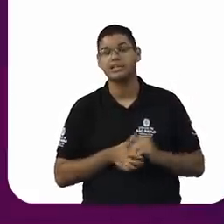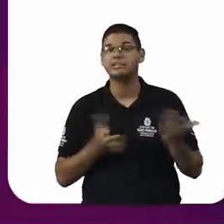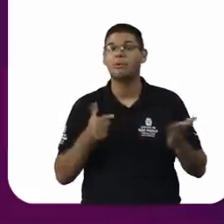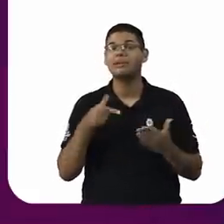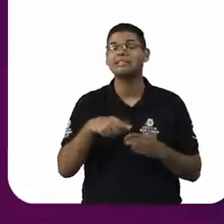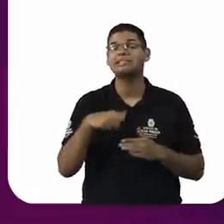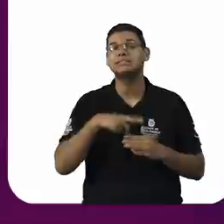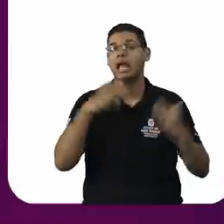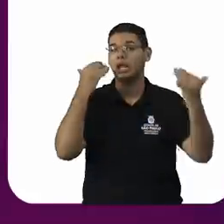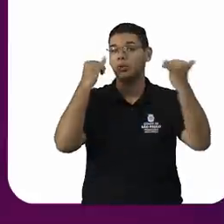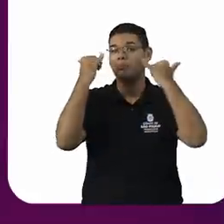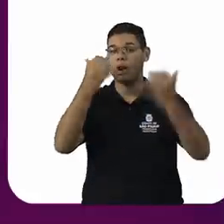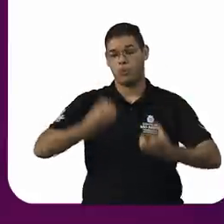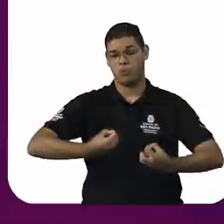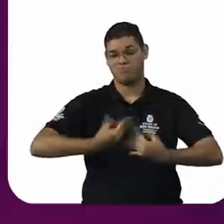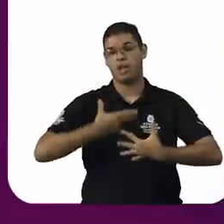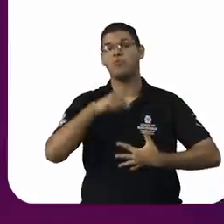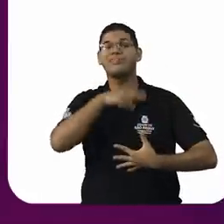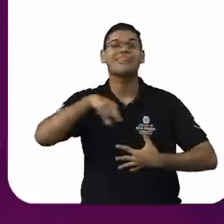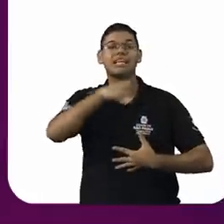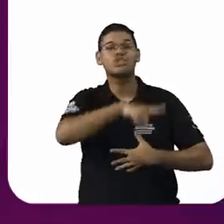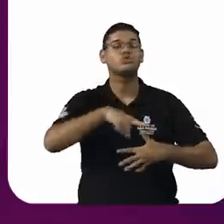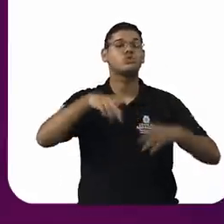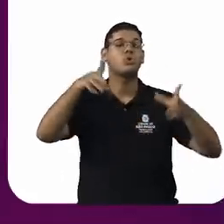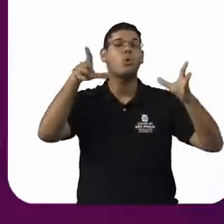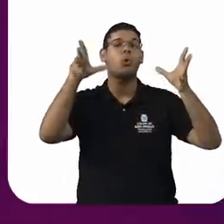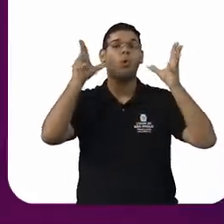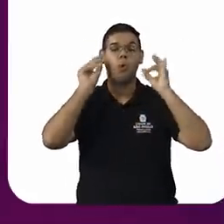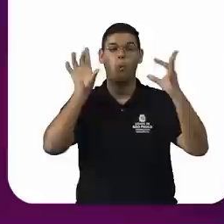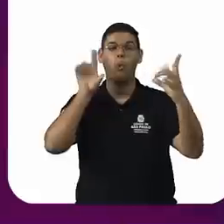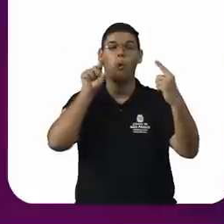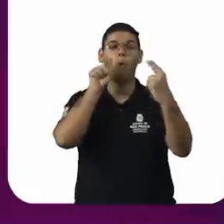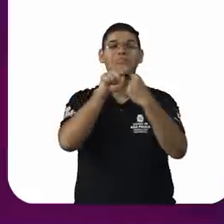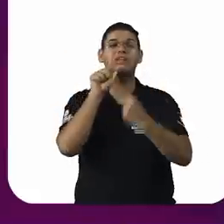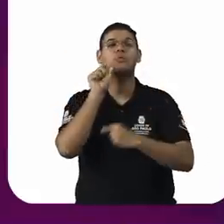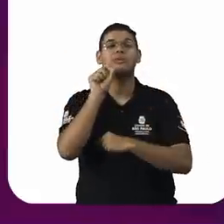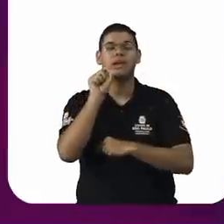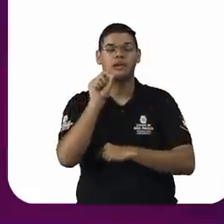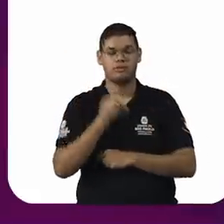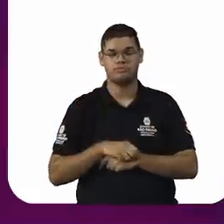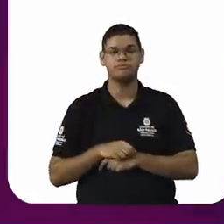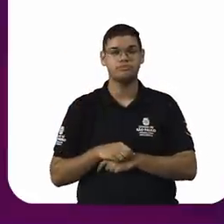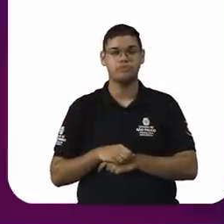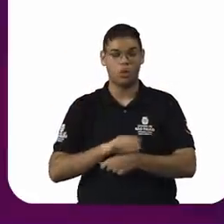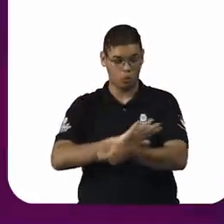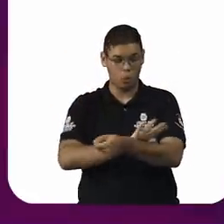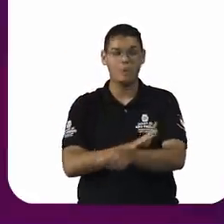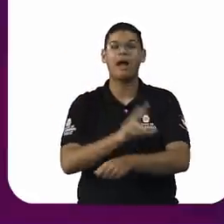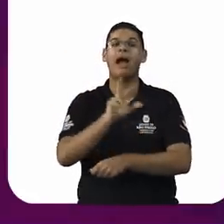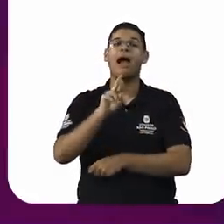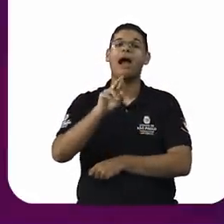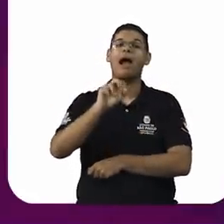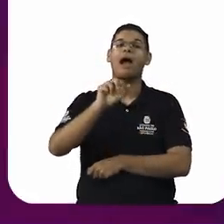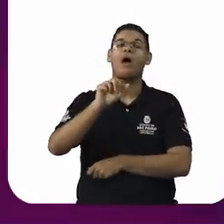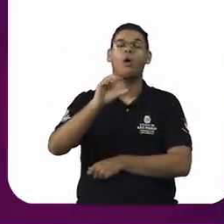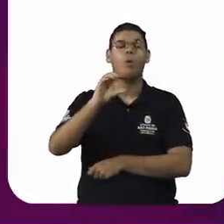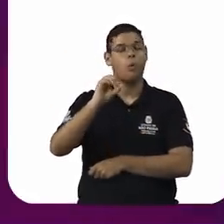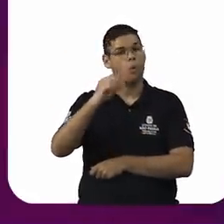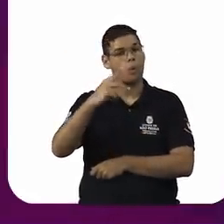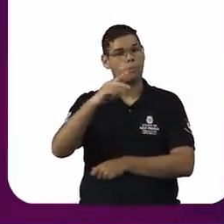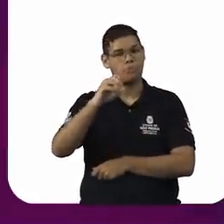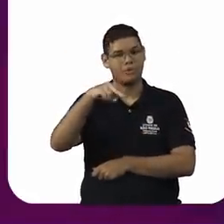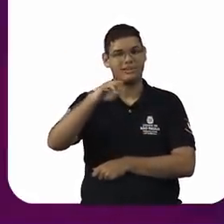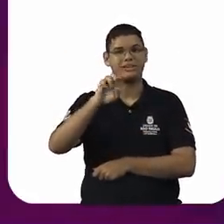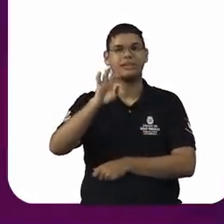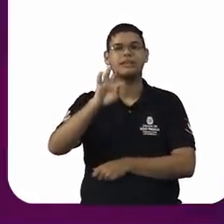empírico, de observação, que é o componente racial, não é? Que é